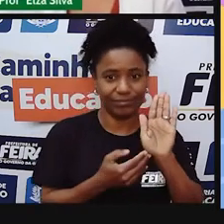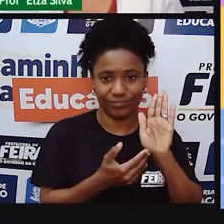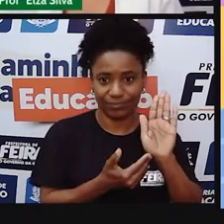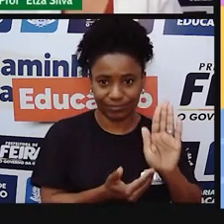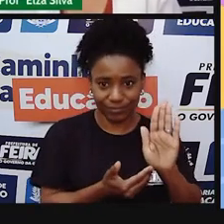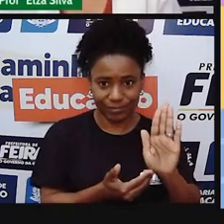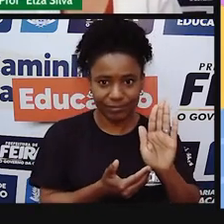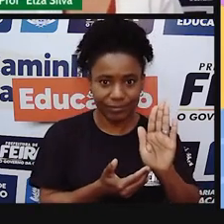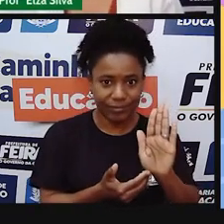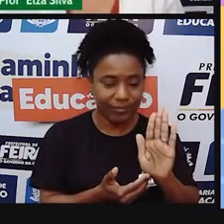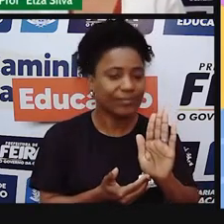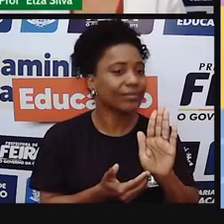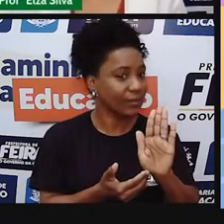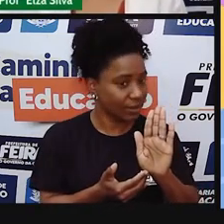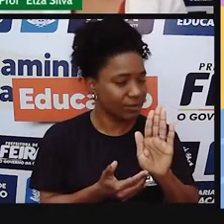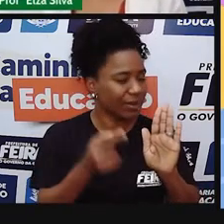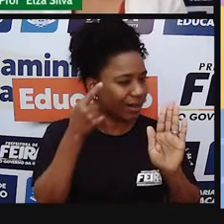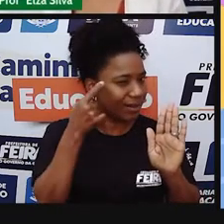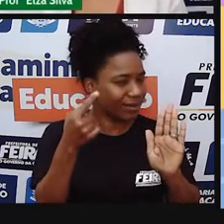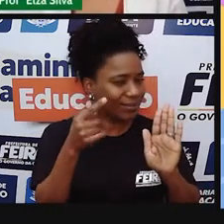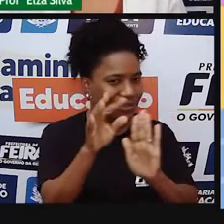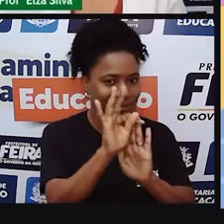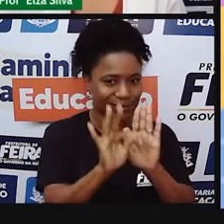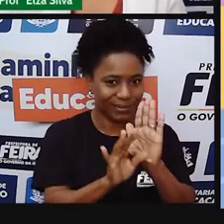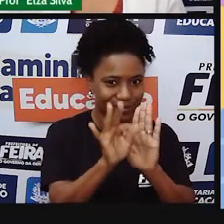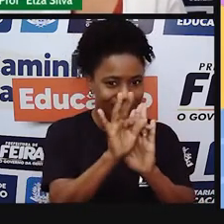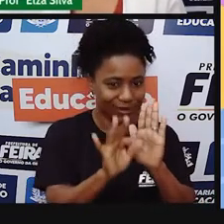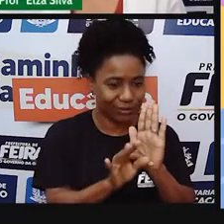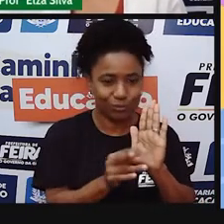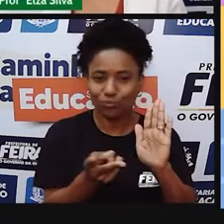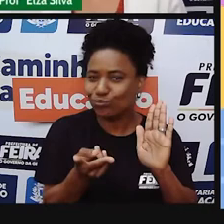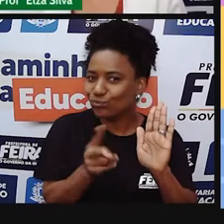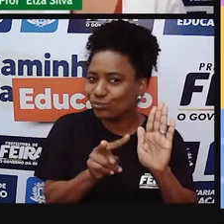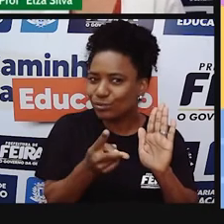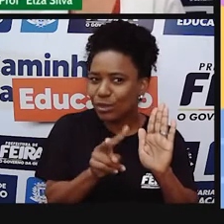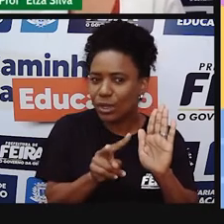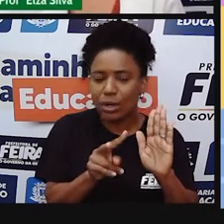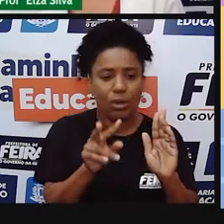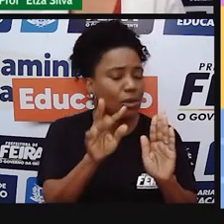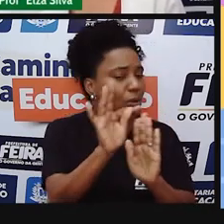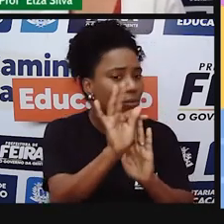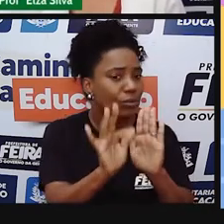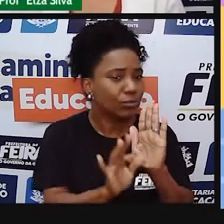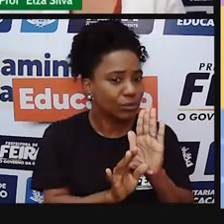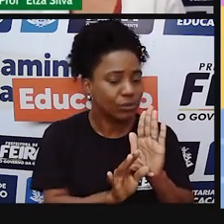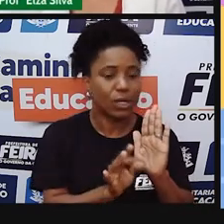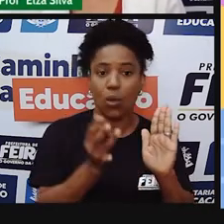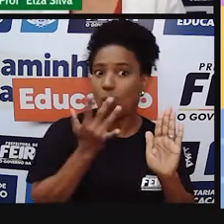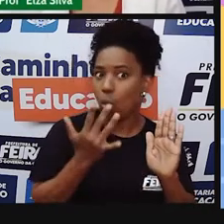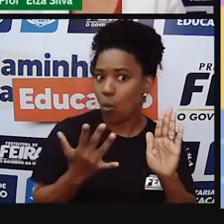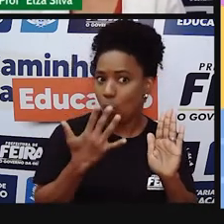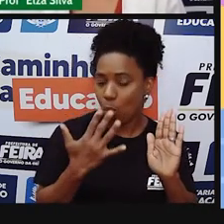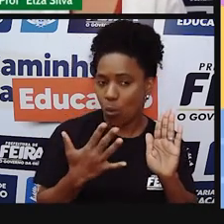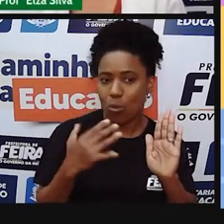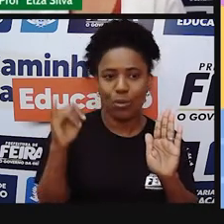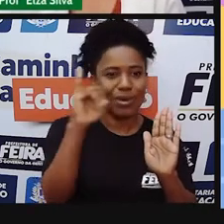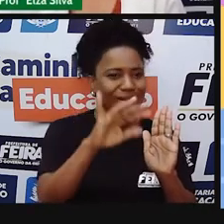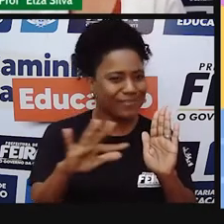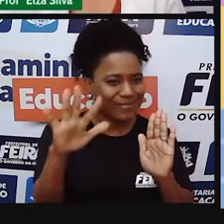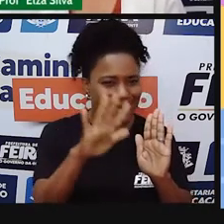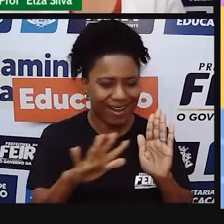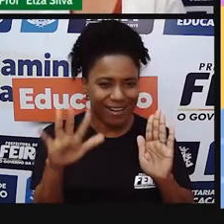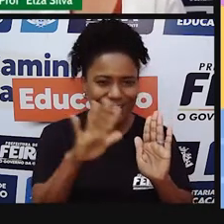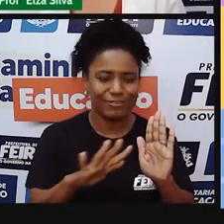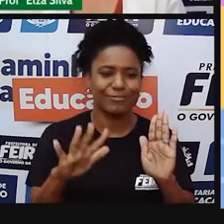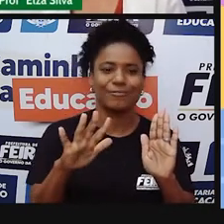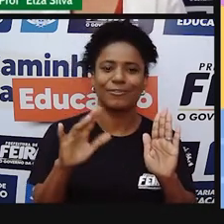Lembrando aqui que o texto multimodal é aquele texto que é rico em cores, imagens, ele